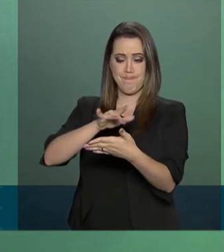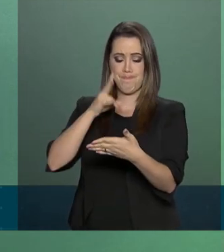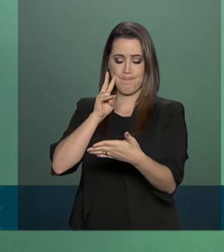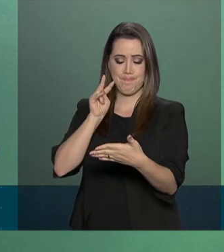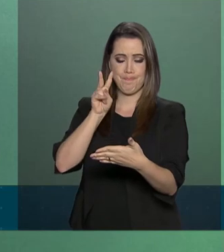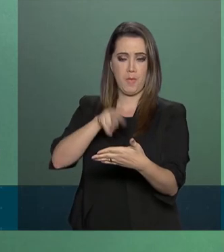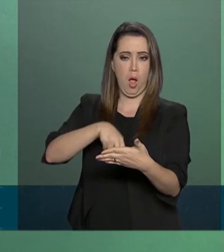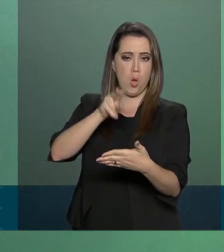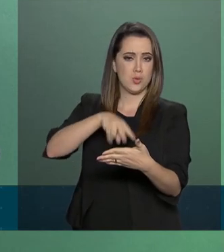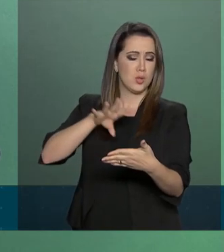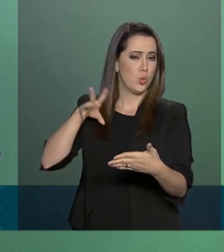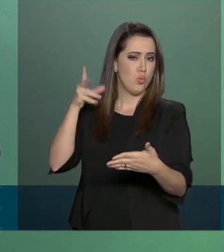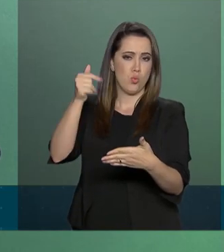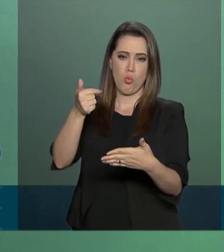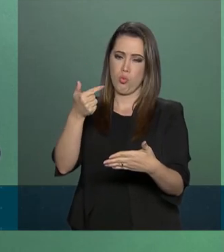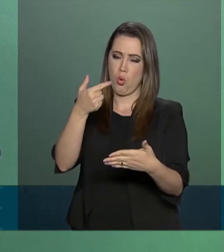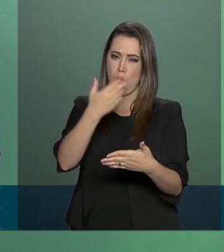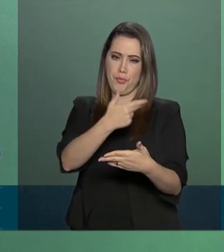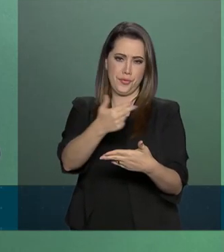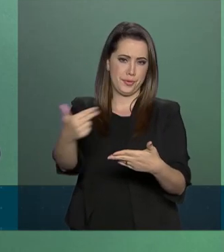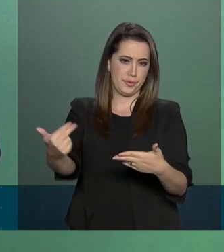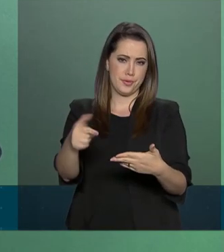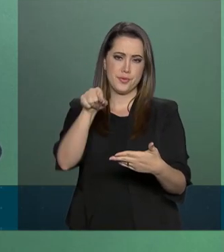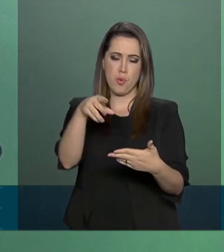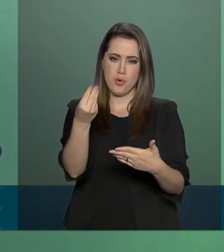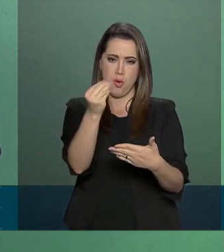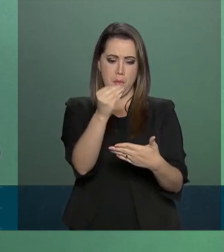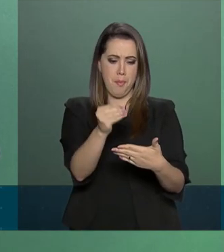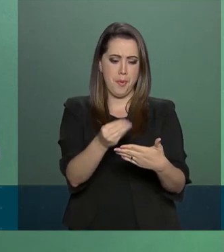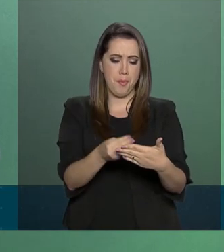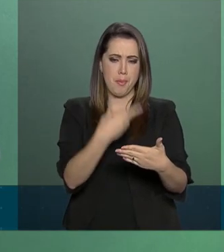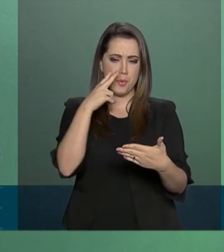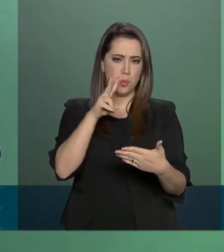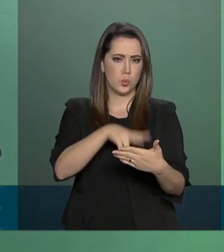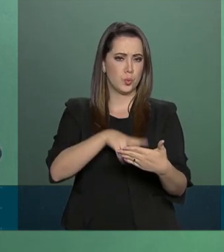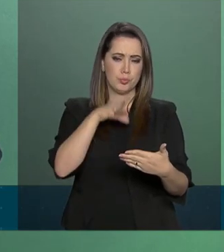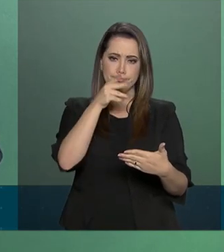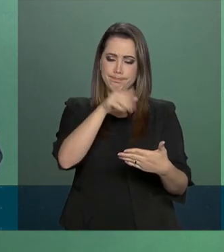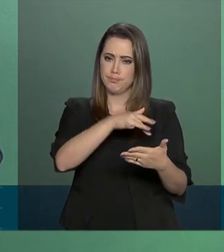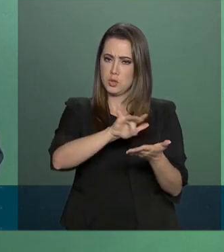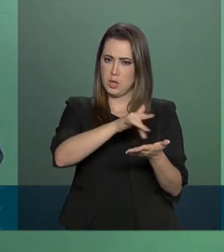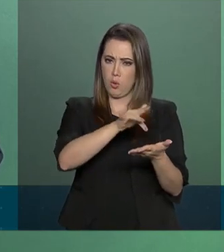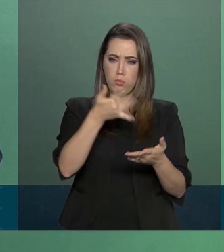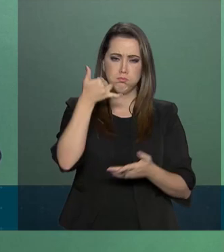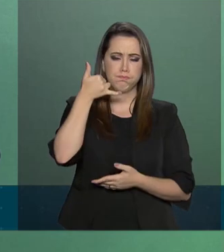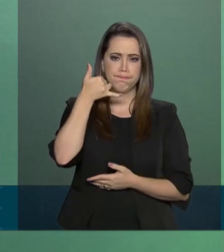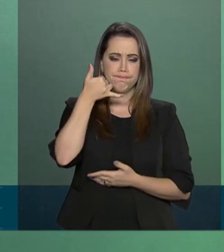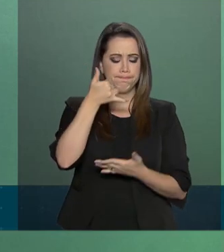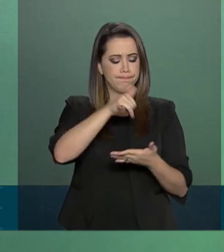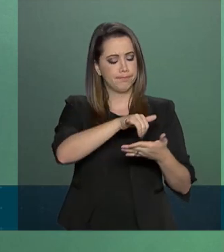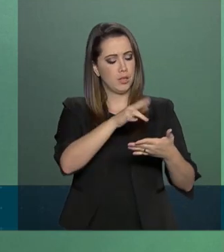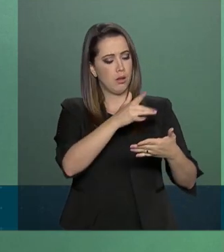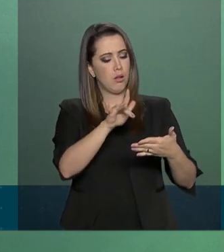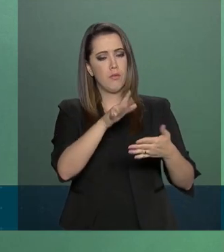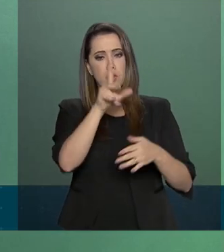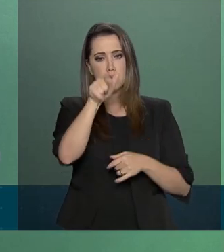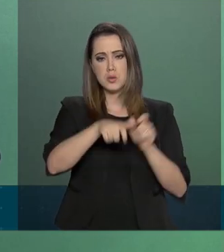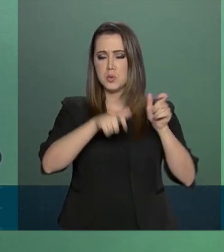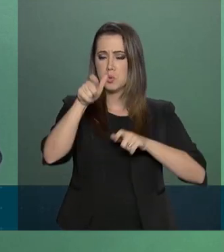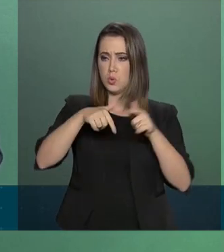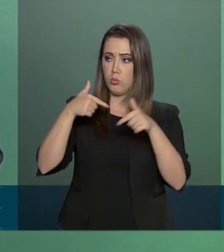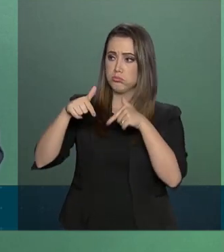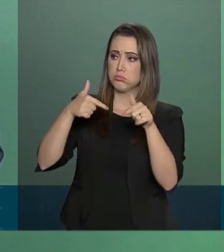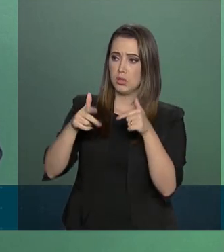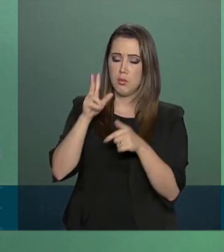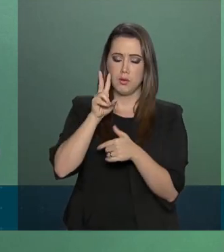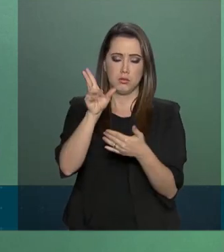acesso a todos esses dados. Está em fase de inserção de base de dados e até o final